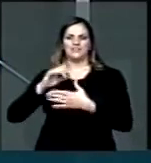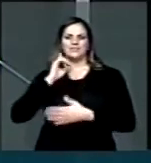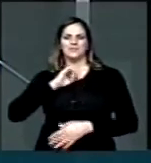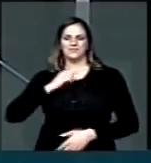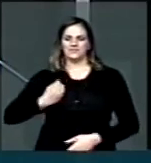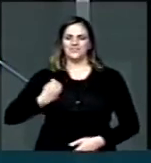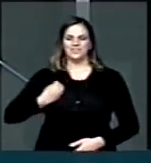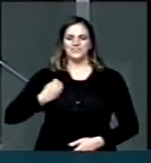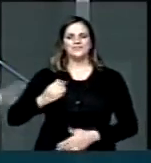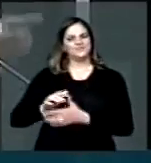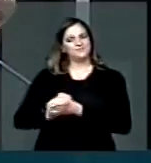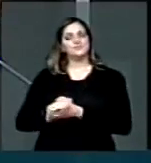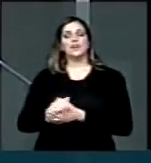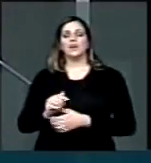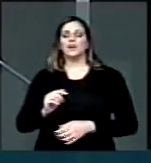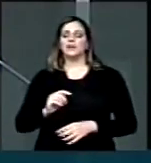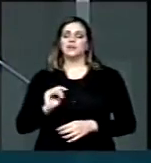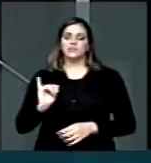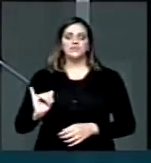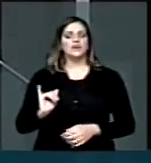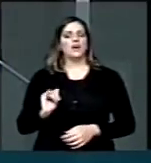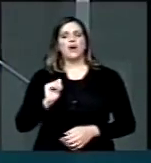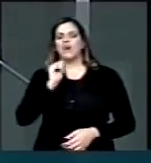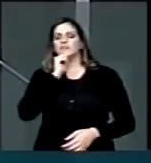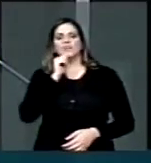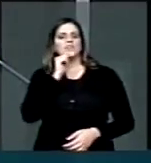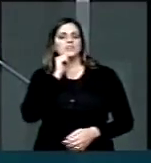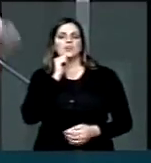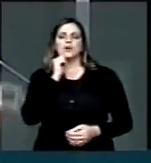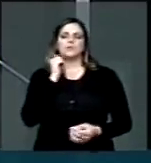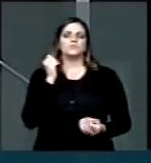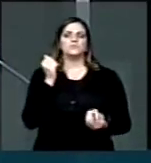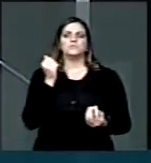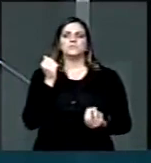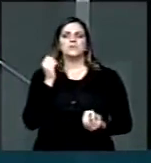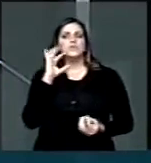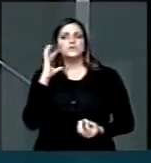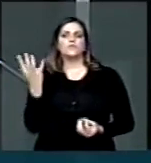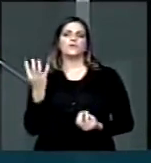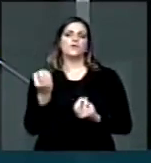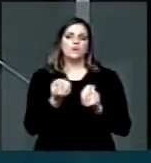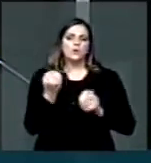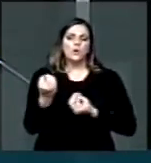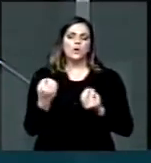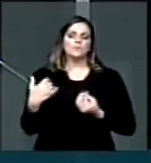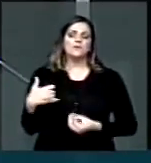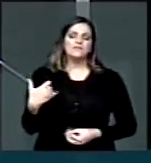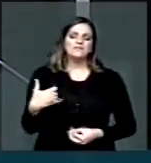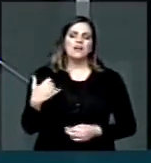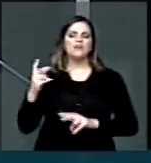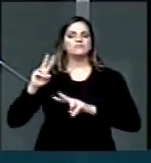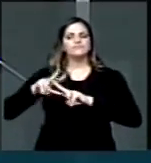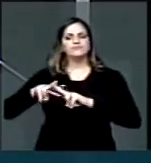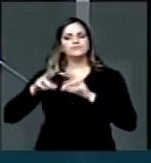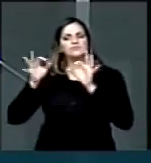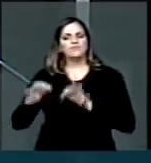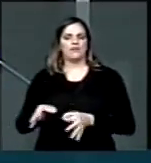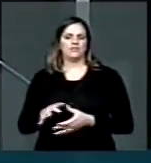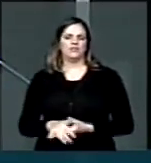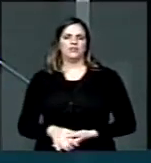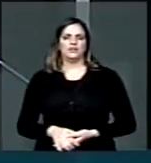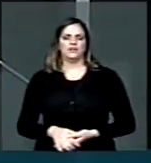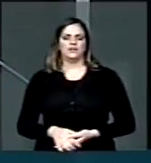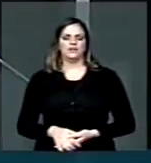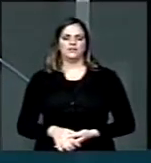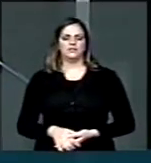nessa Casa, ainda não se encontrou a fórmula para a redução da maioridade penal. A não ser que se